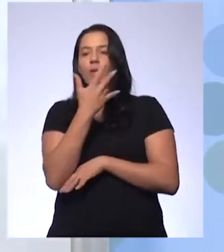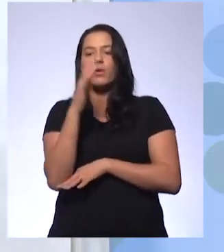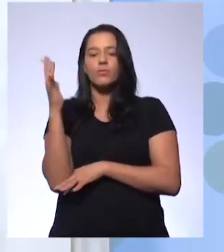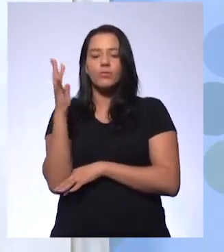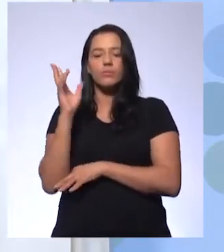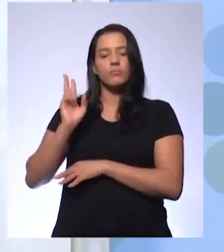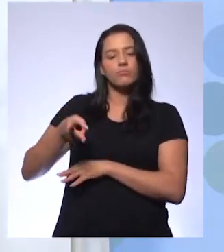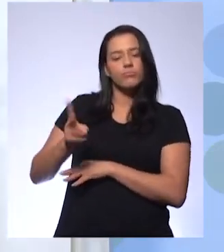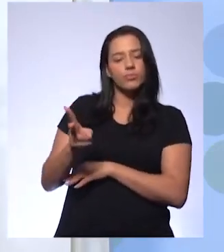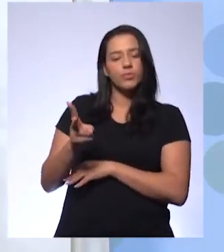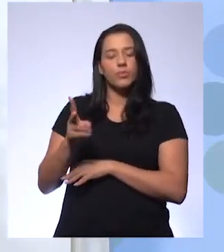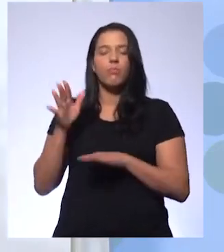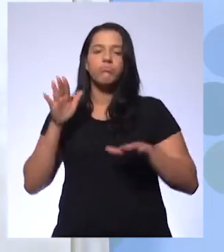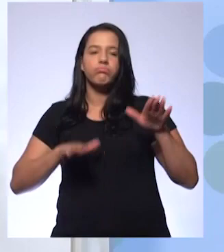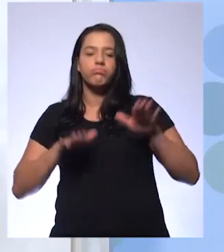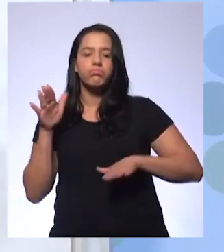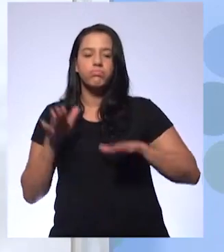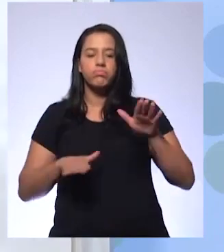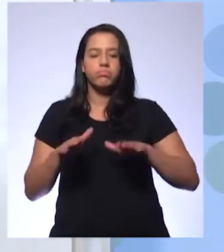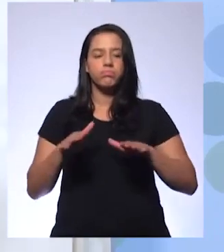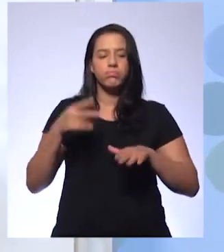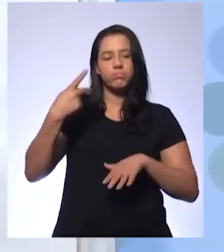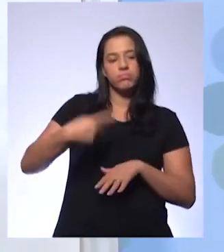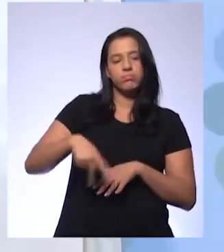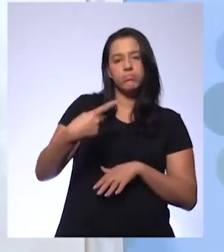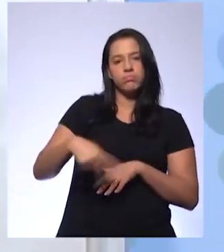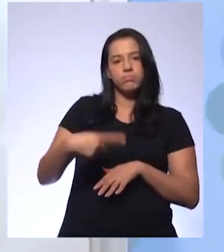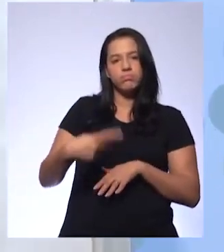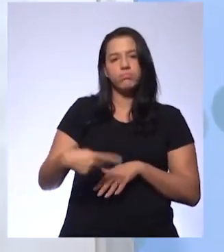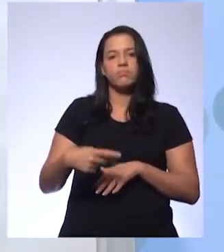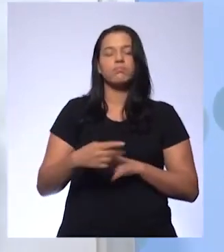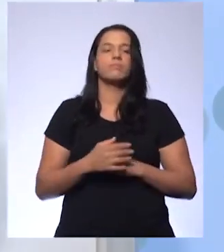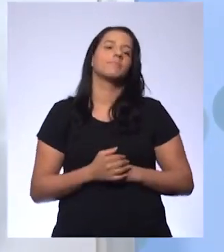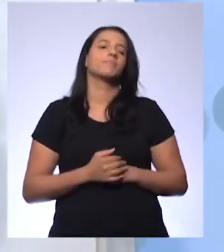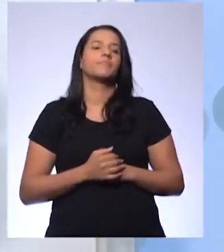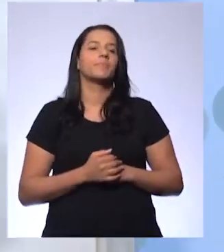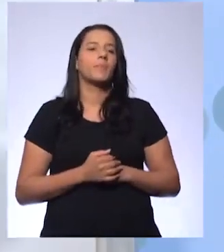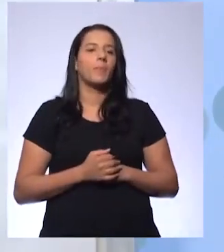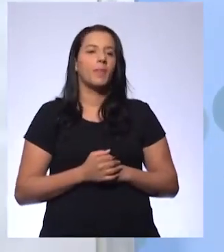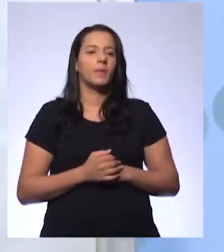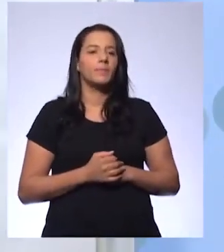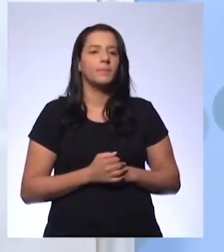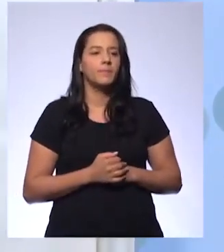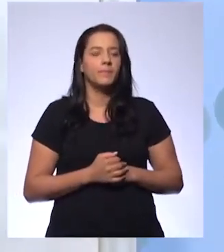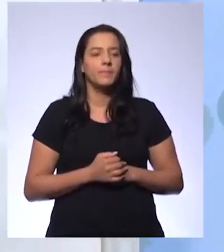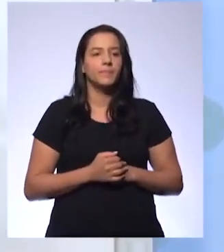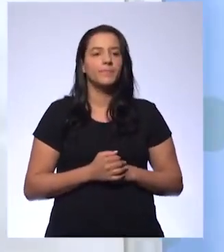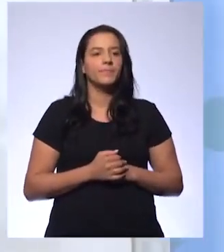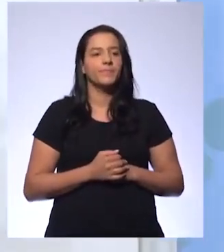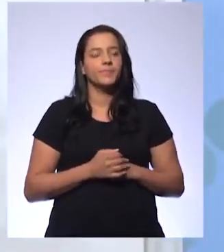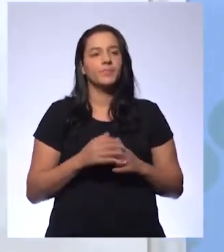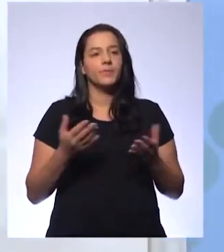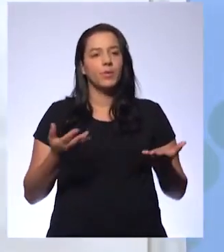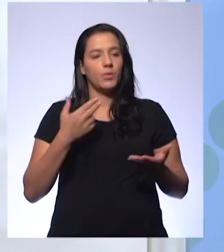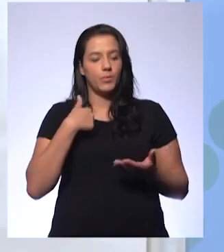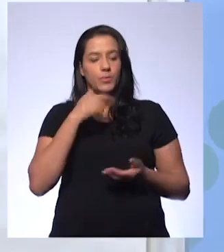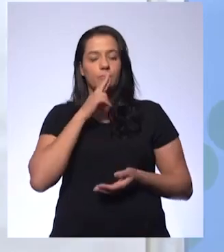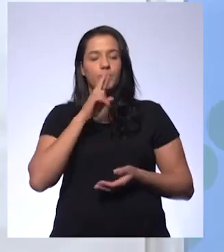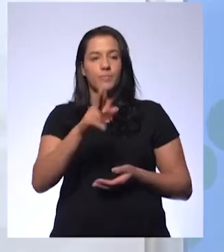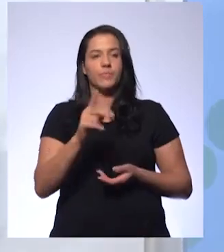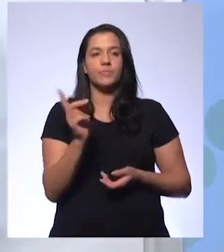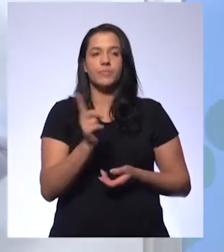independente de a gente estar aqui ou não? E aí você tira a sua conclusão. Eu não estou aqui para trazer esse tipo de resposta.